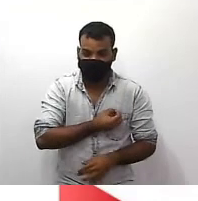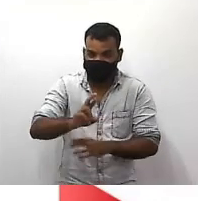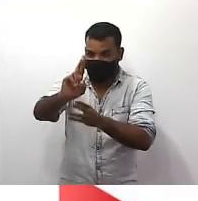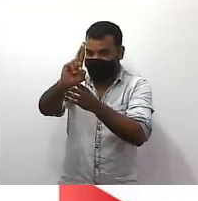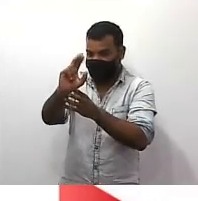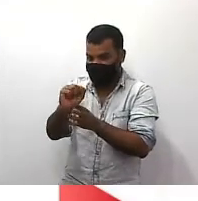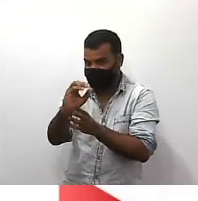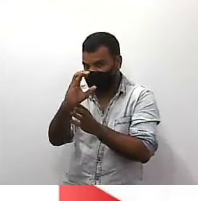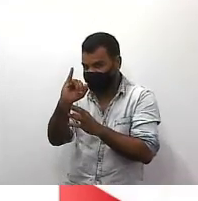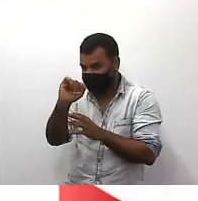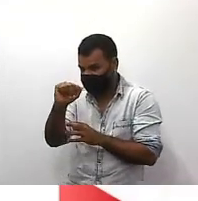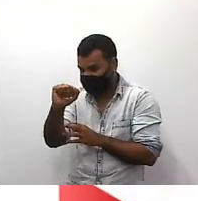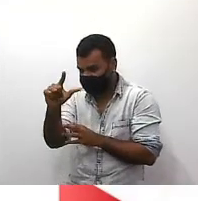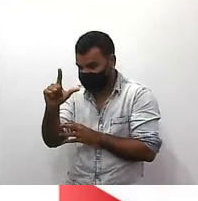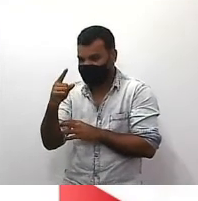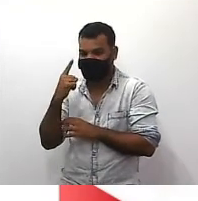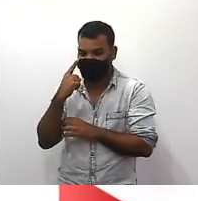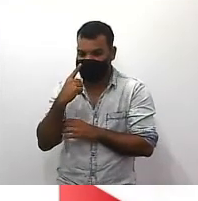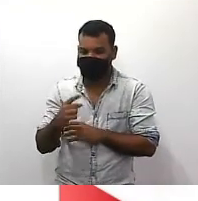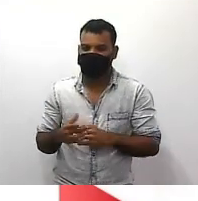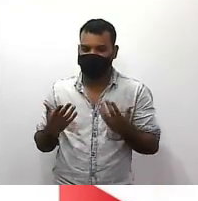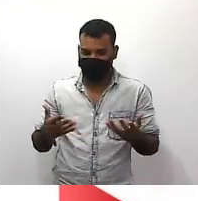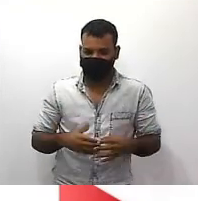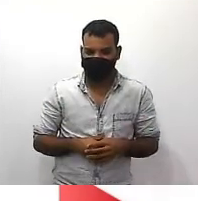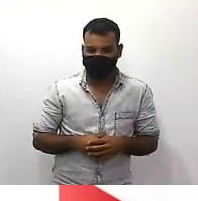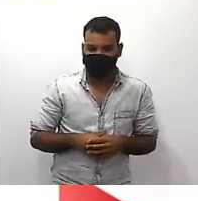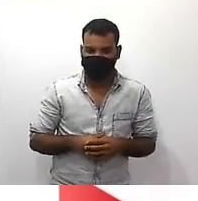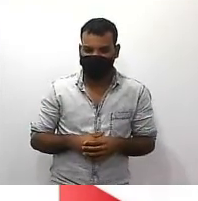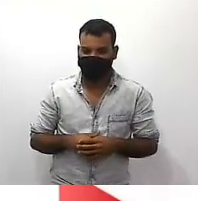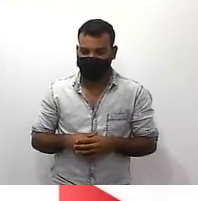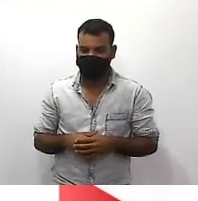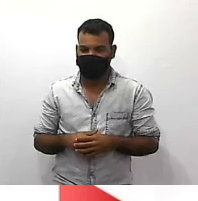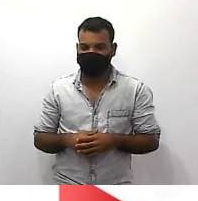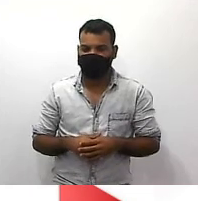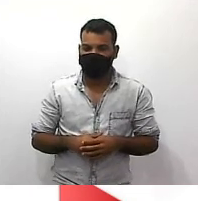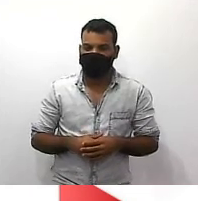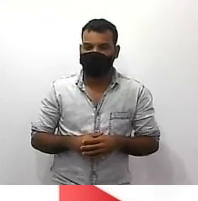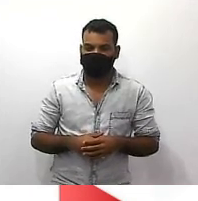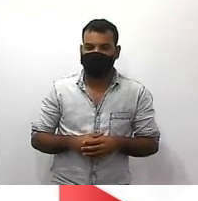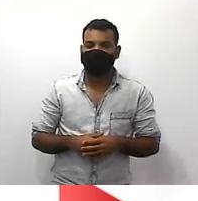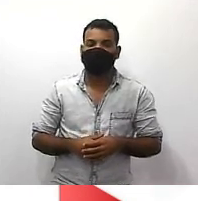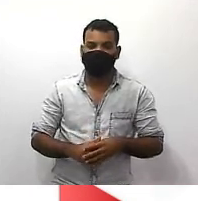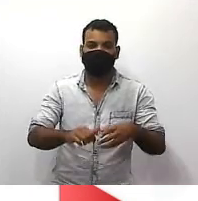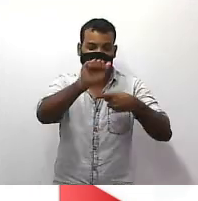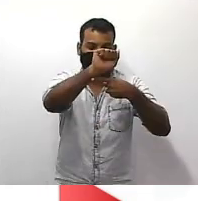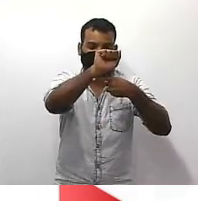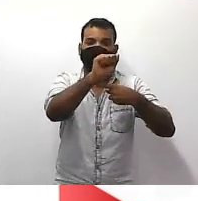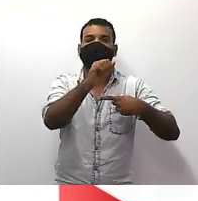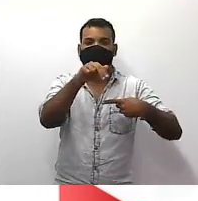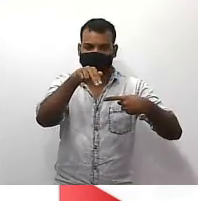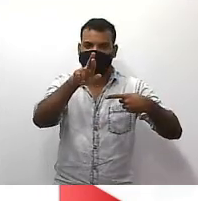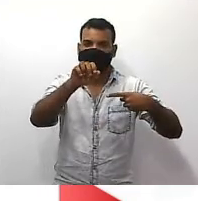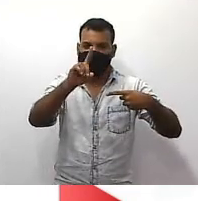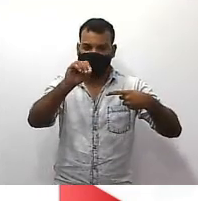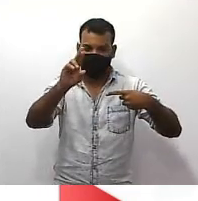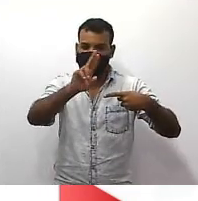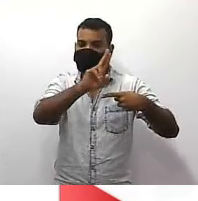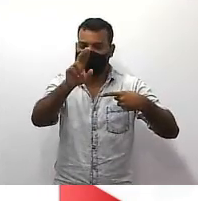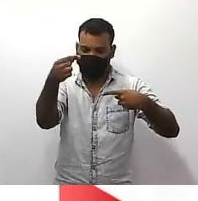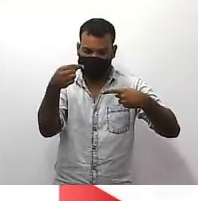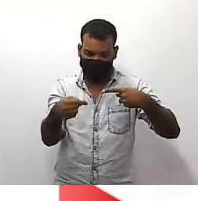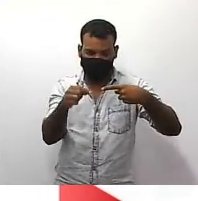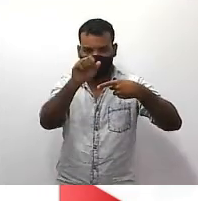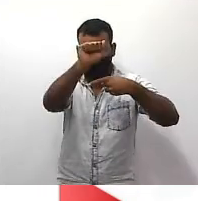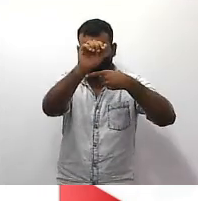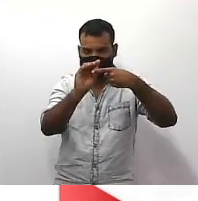que eu vou te mostrar aqui a animação zinho ok número racional a eu vou chamar de numerador b eu chamo denominador